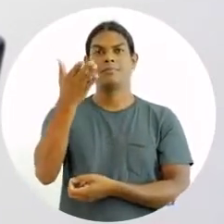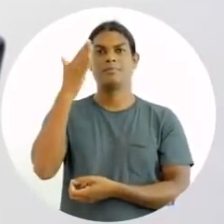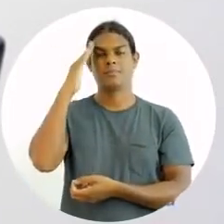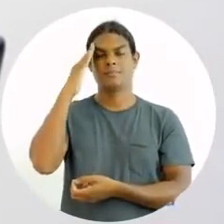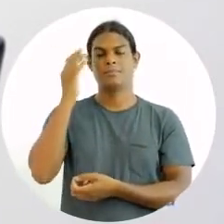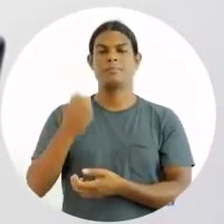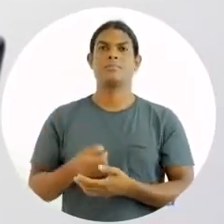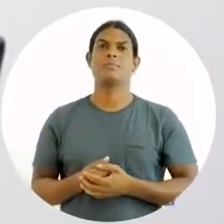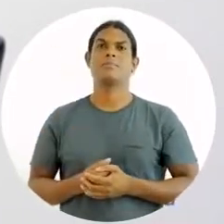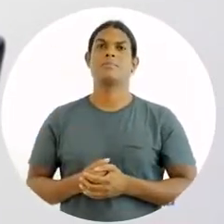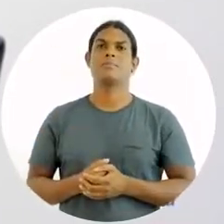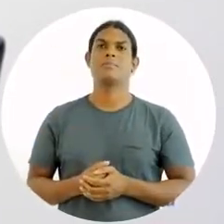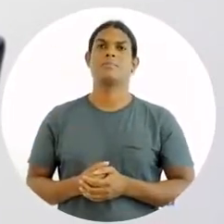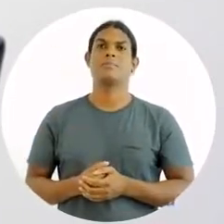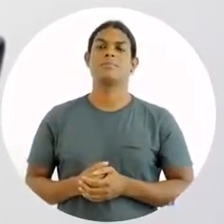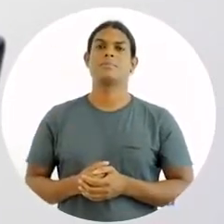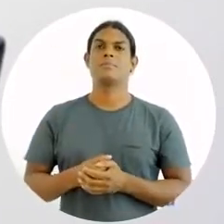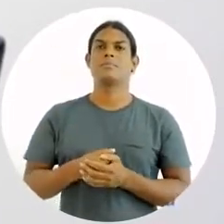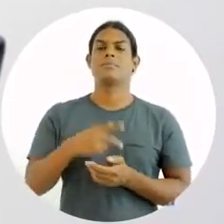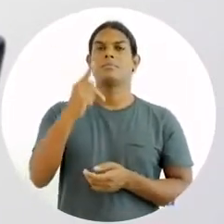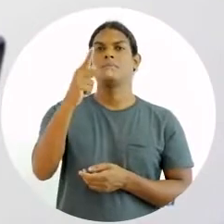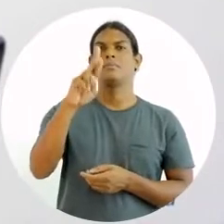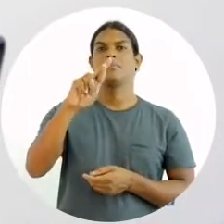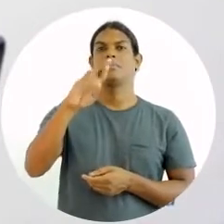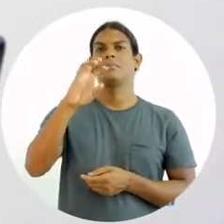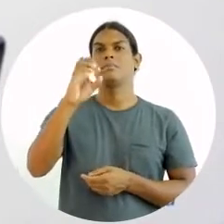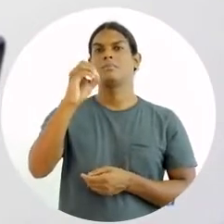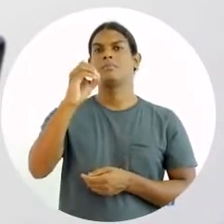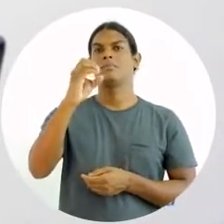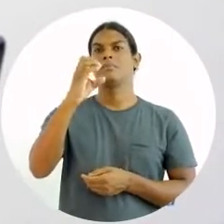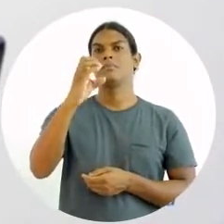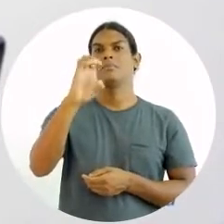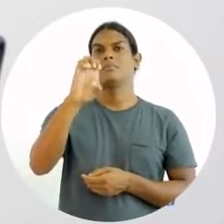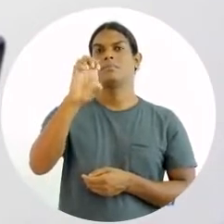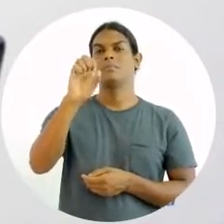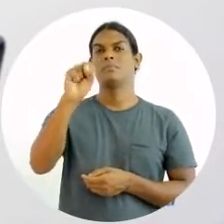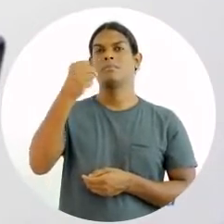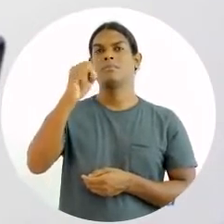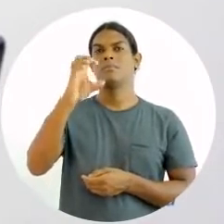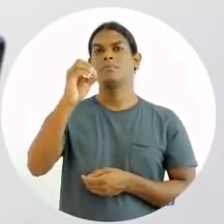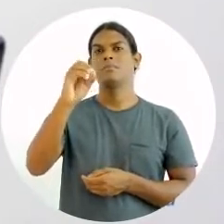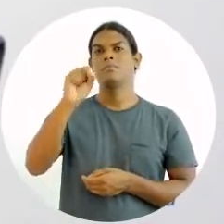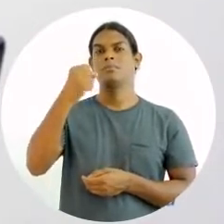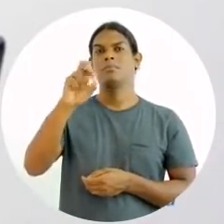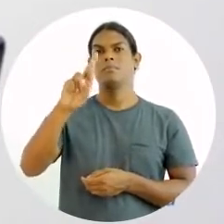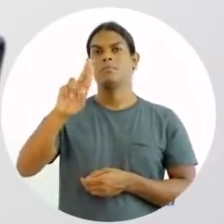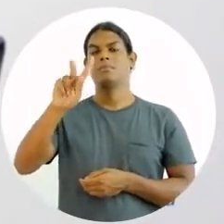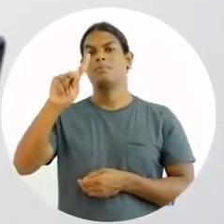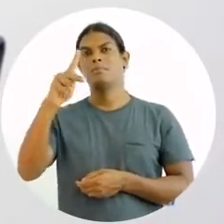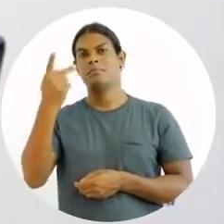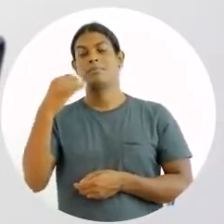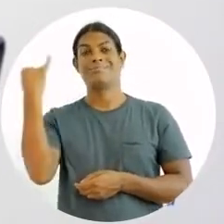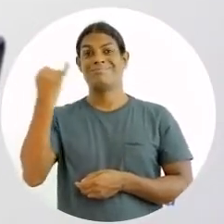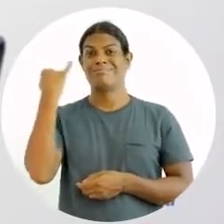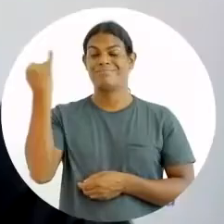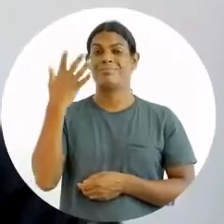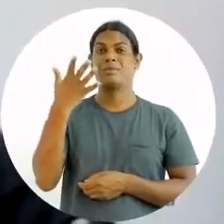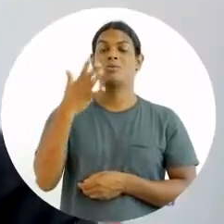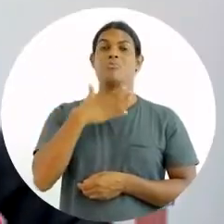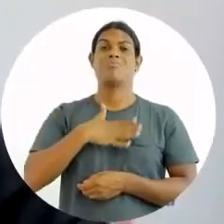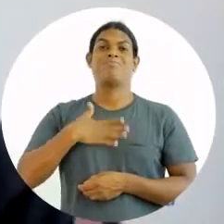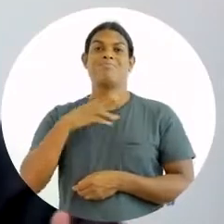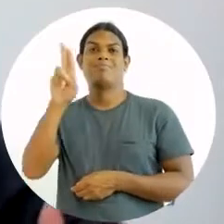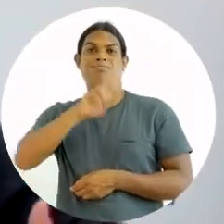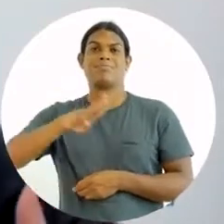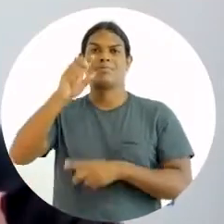compreensão. Processos de Recursos Humanos. Isso é fundamental. Eu gosto muito de utilizar uma palavra